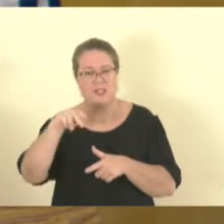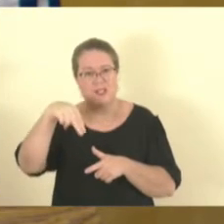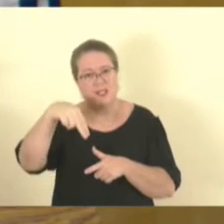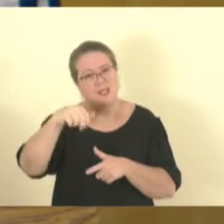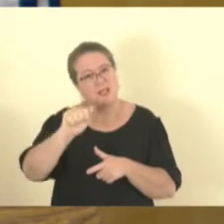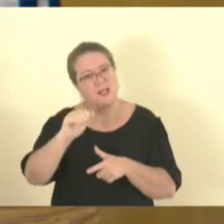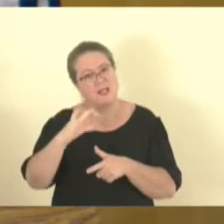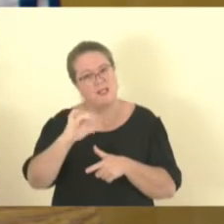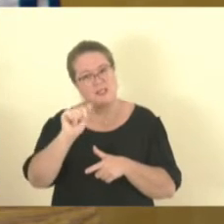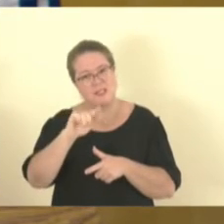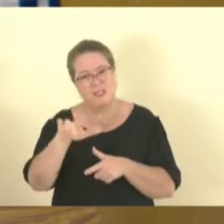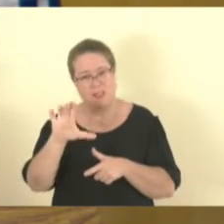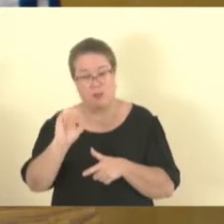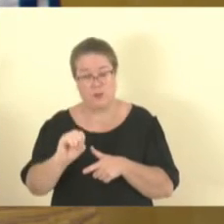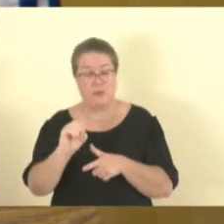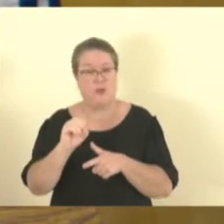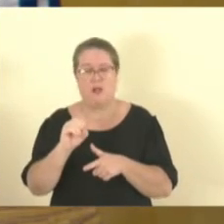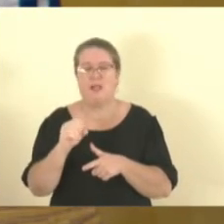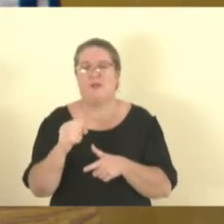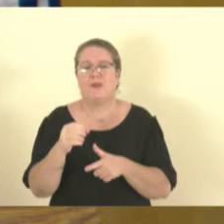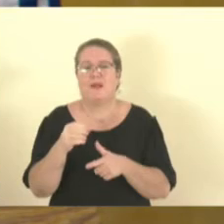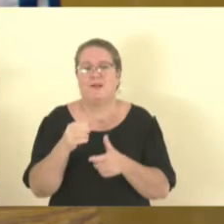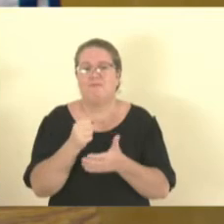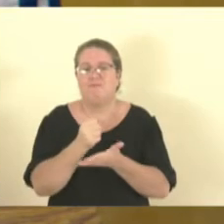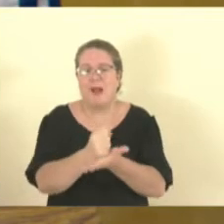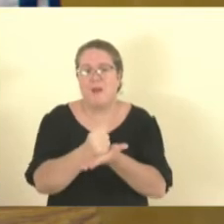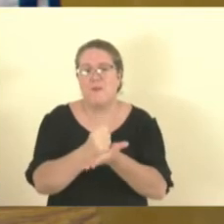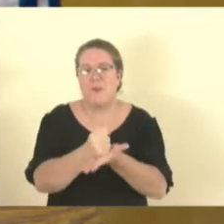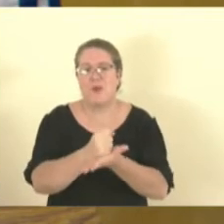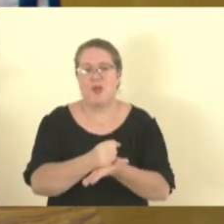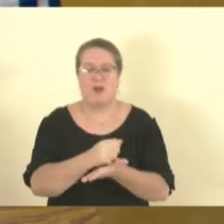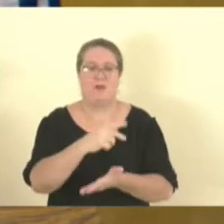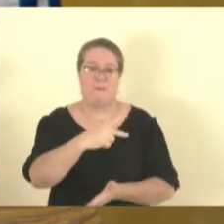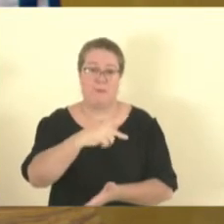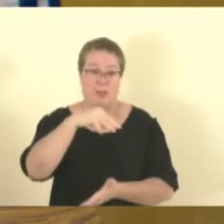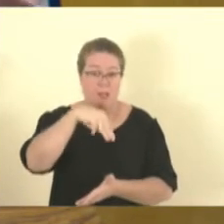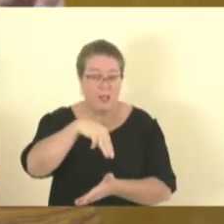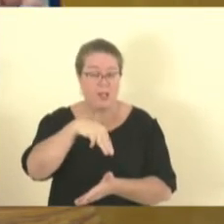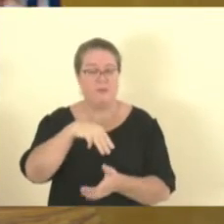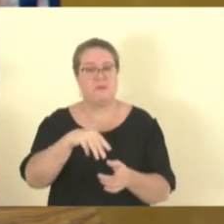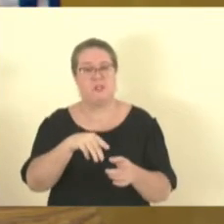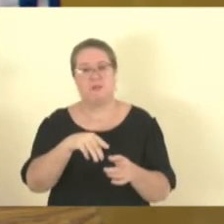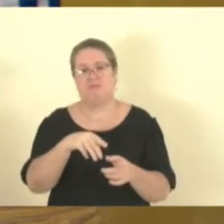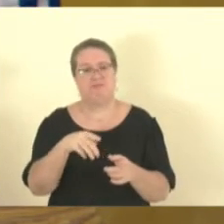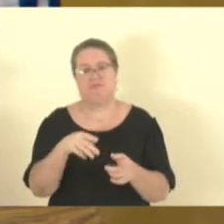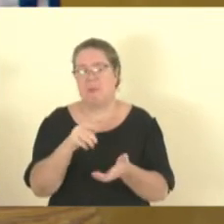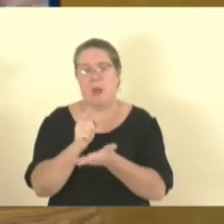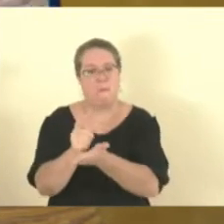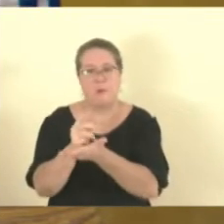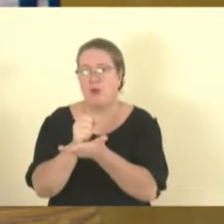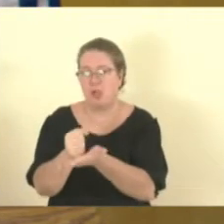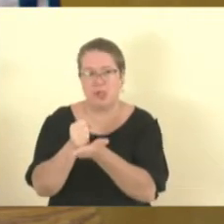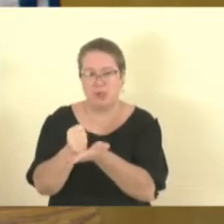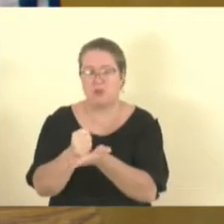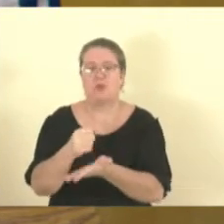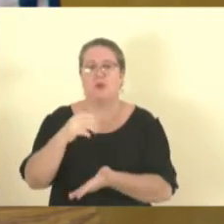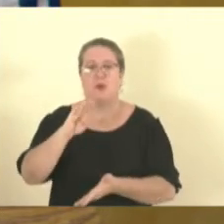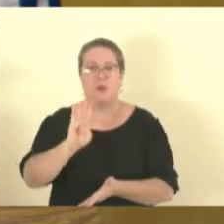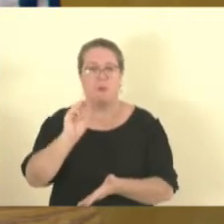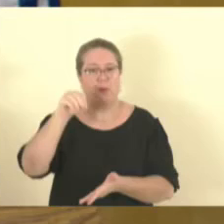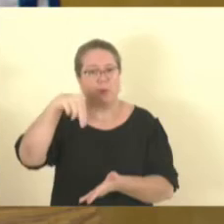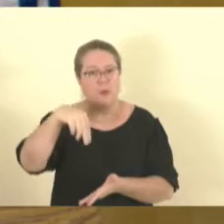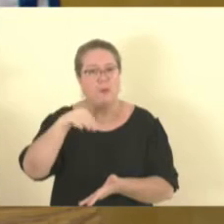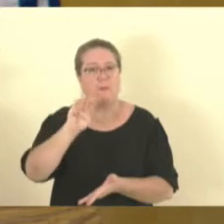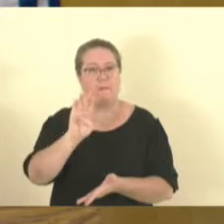os policiais militares e bombeiros militares. A intenção do governo foi boa, foi na intenção de ajudar, uma vez que